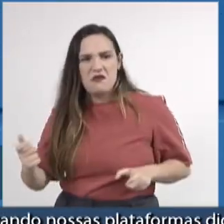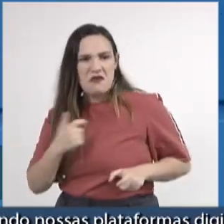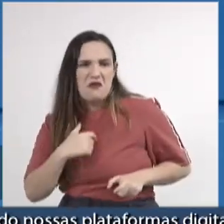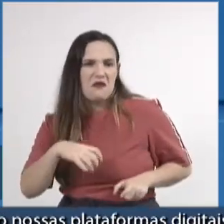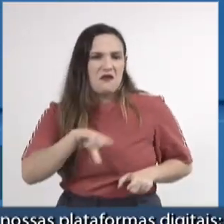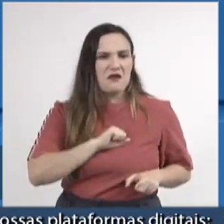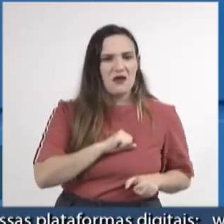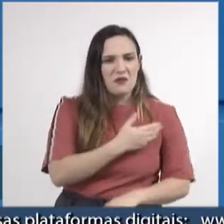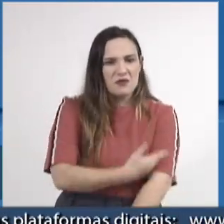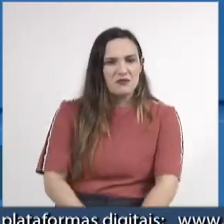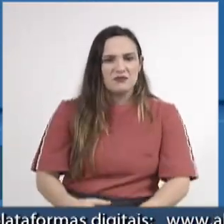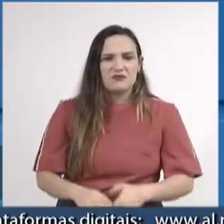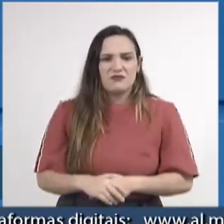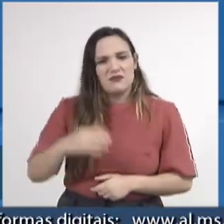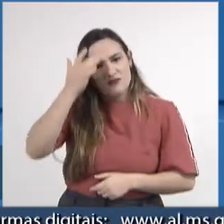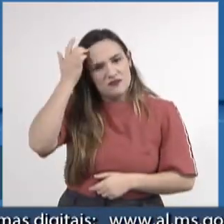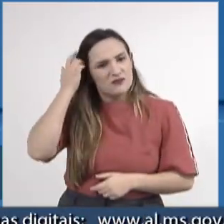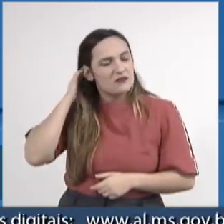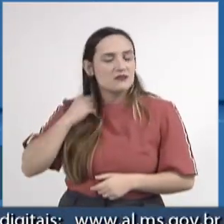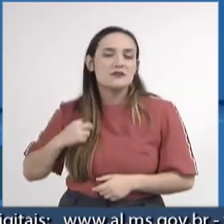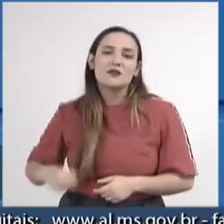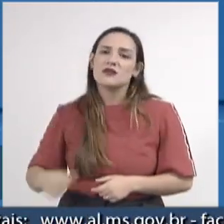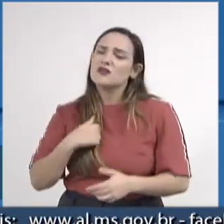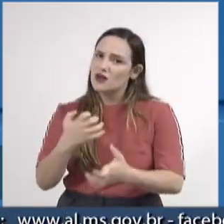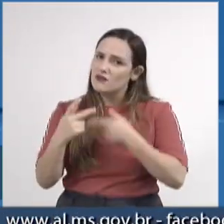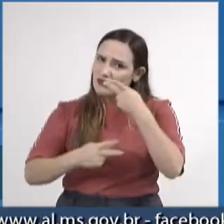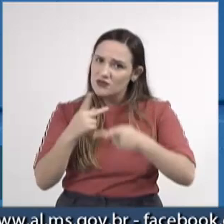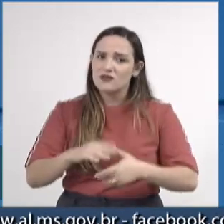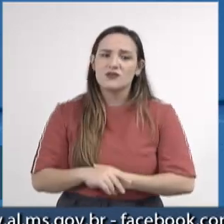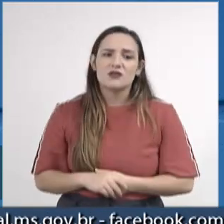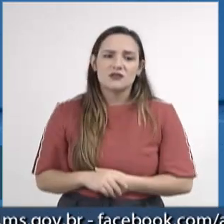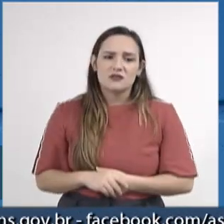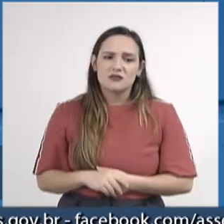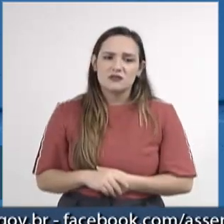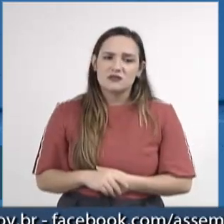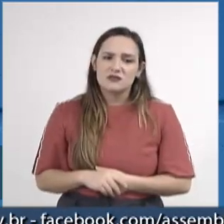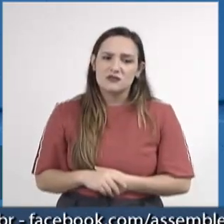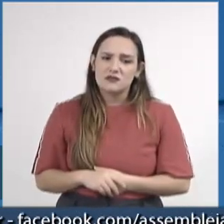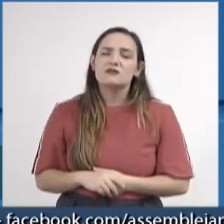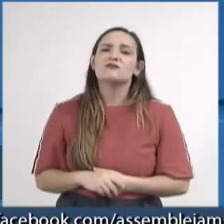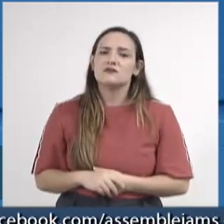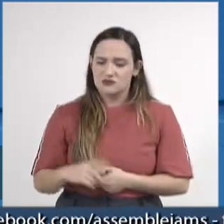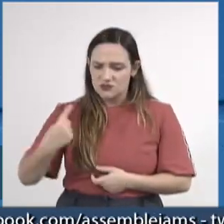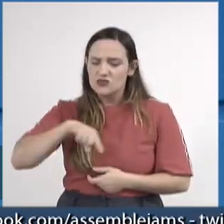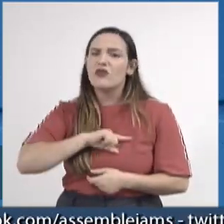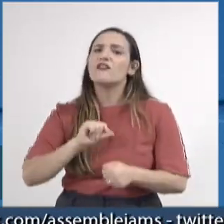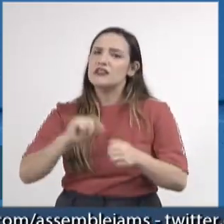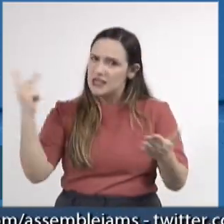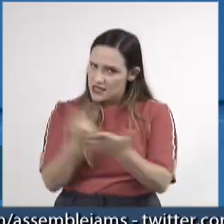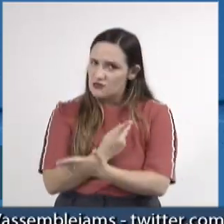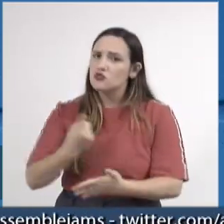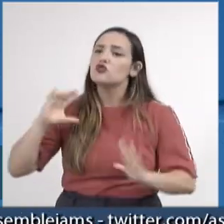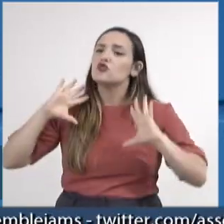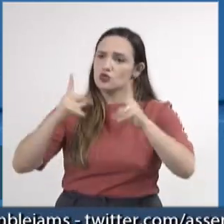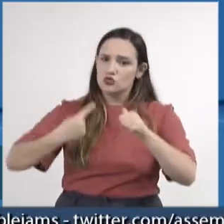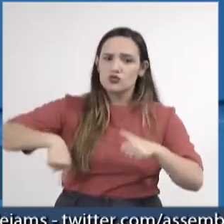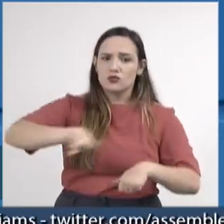também amo os brancos. Então, eu quero dizer à Vossa Excelência que todos nós, cometemos erros, todos nós.